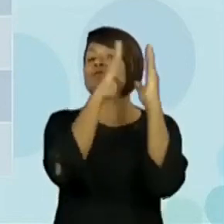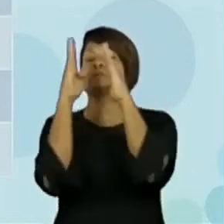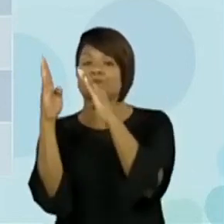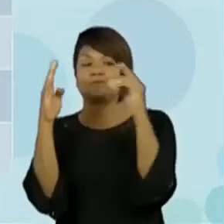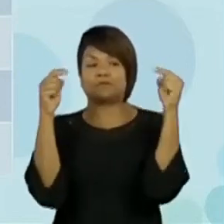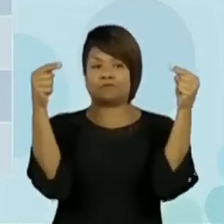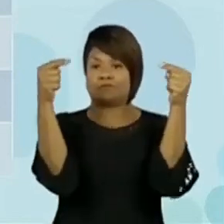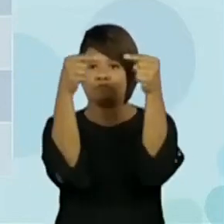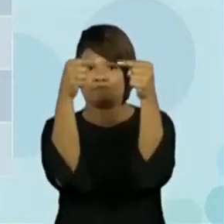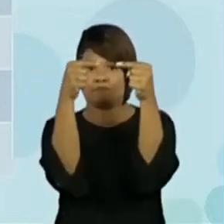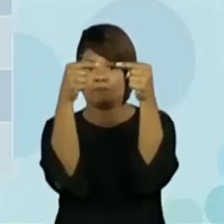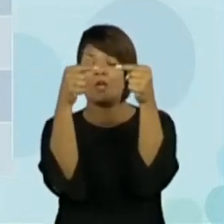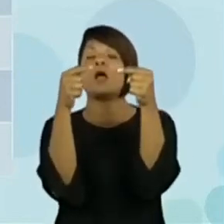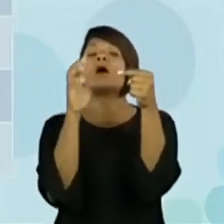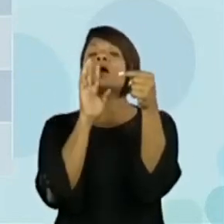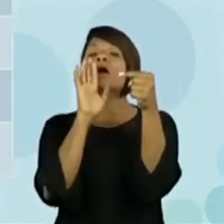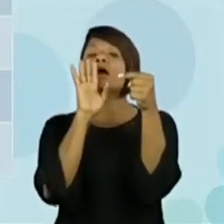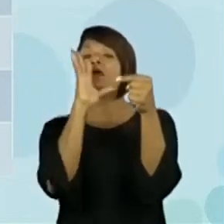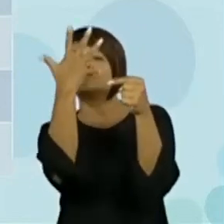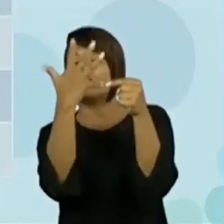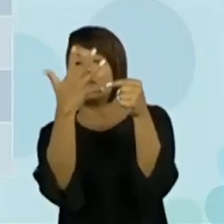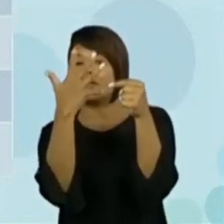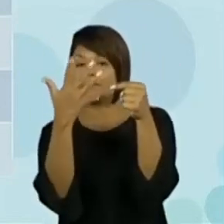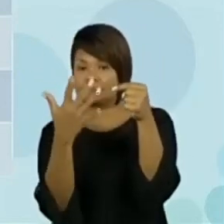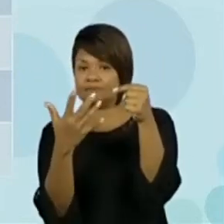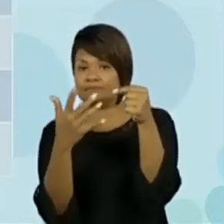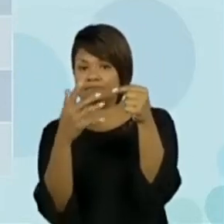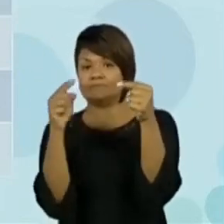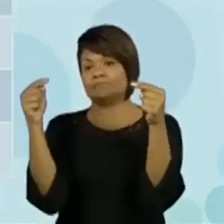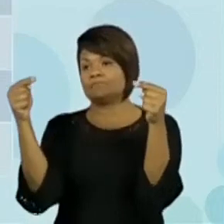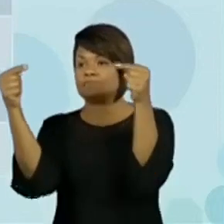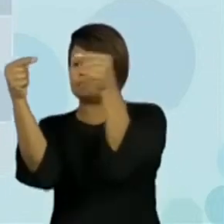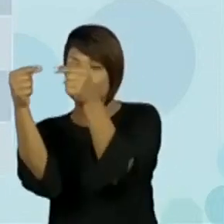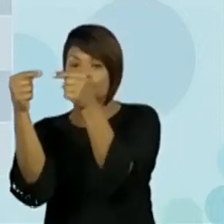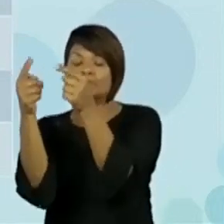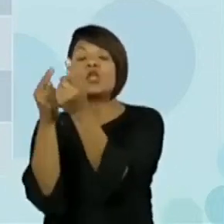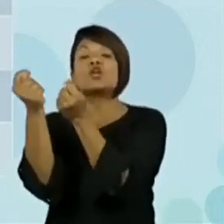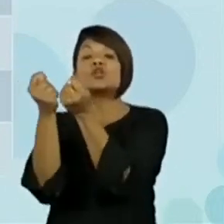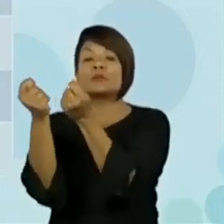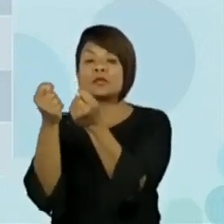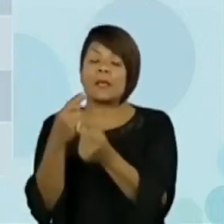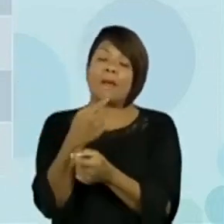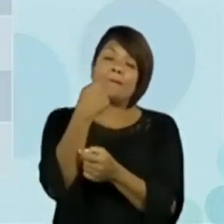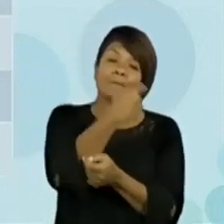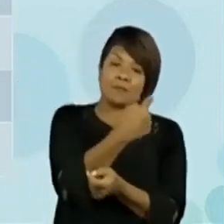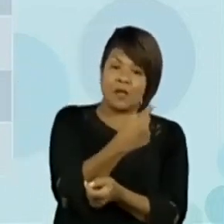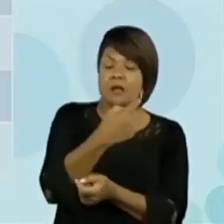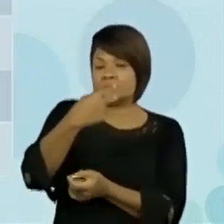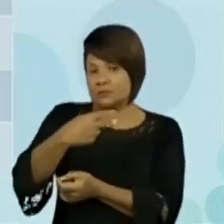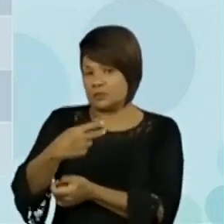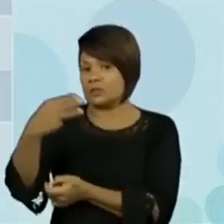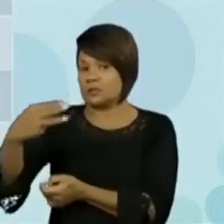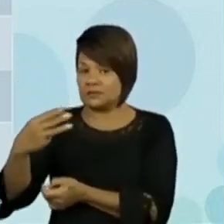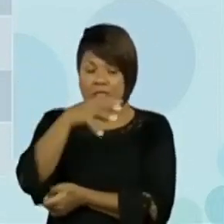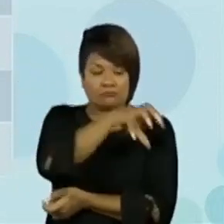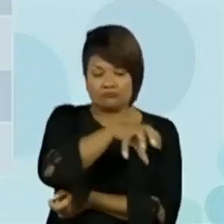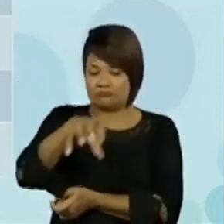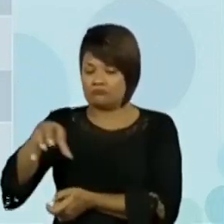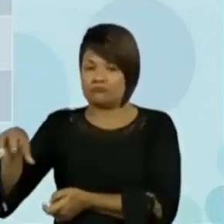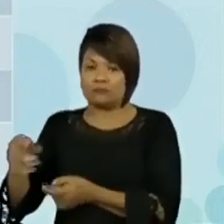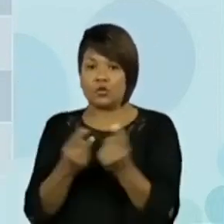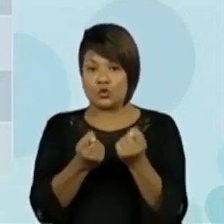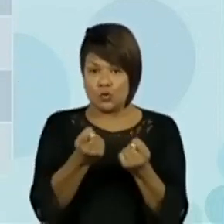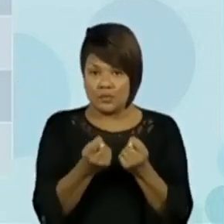solução. Esse problema urbano está em qual setor da economia? Primário, secundário ou terciário? E quais das regiões